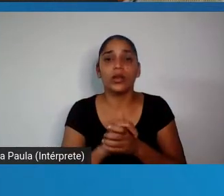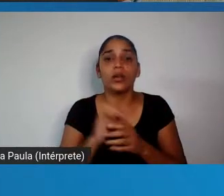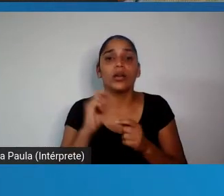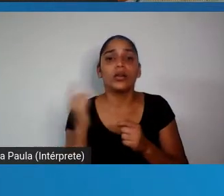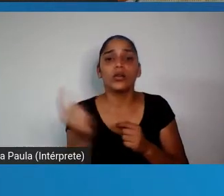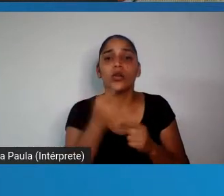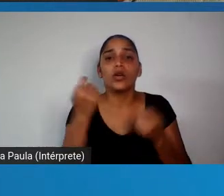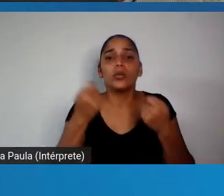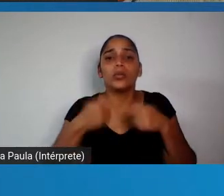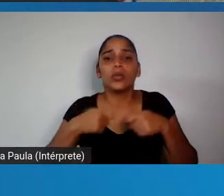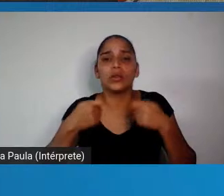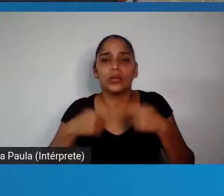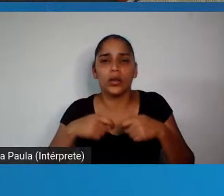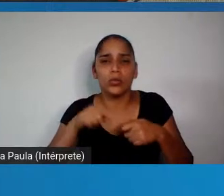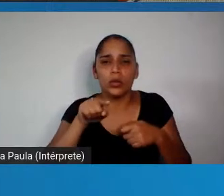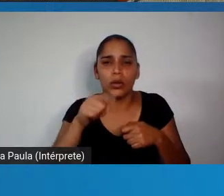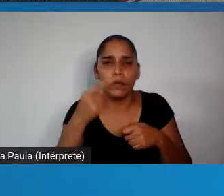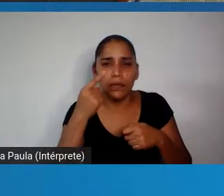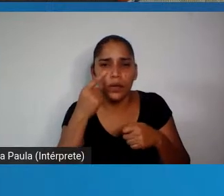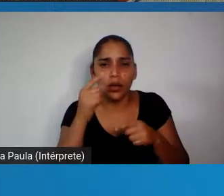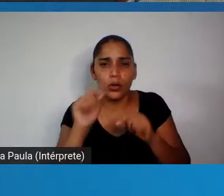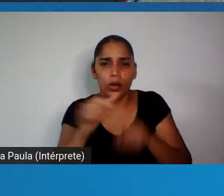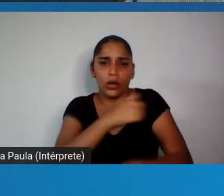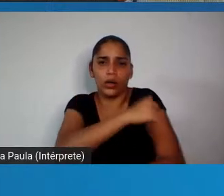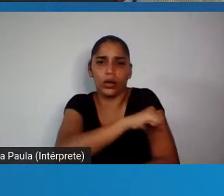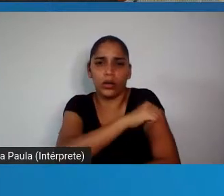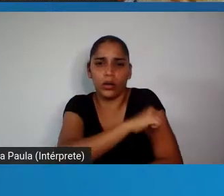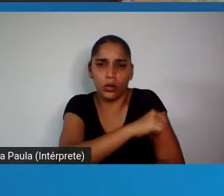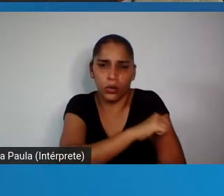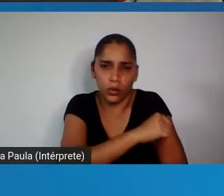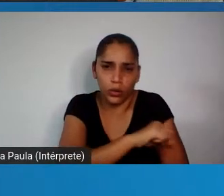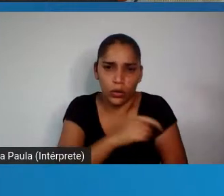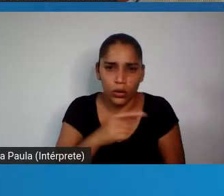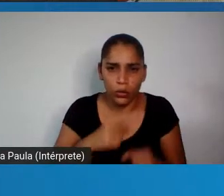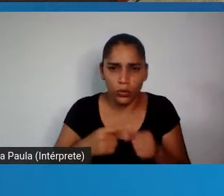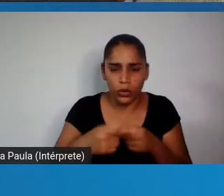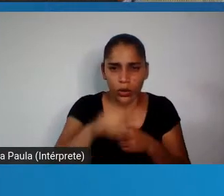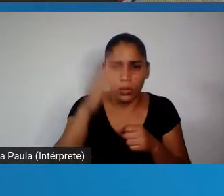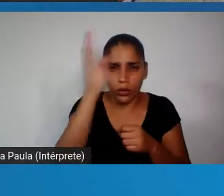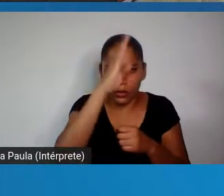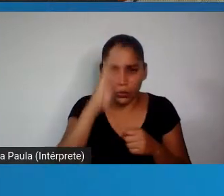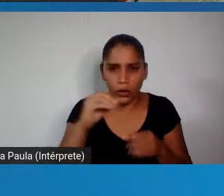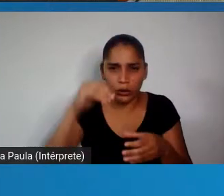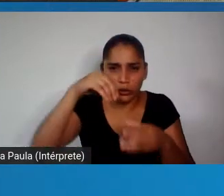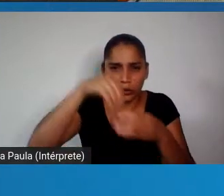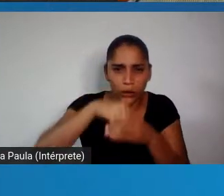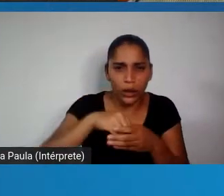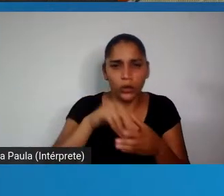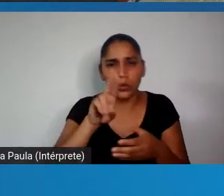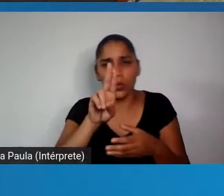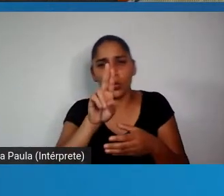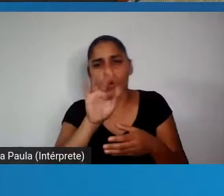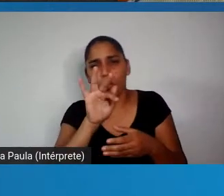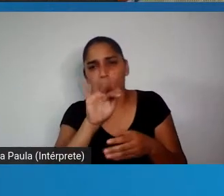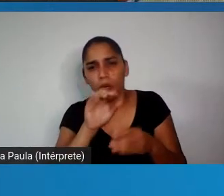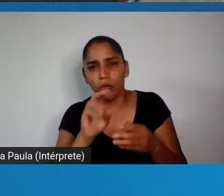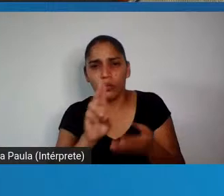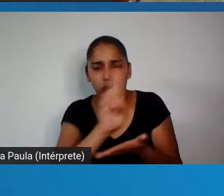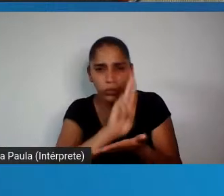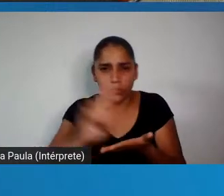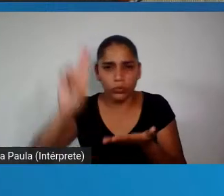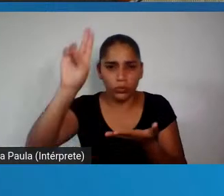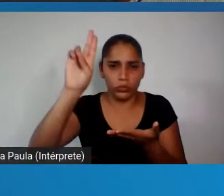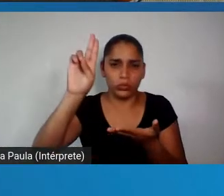inclusive, o Rio de Janeiro também sempre teve isso, sempre pensando no Brasil, aqui está o Maurício, a UFBA, ou instituições tão